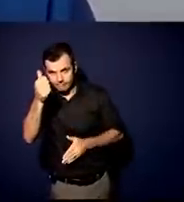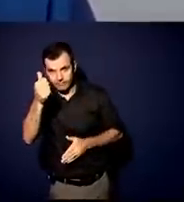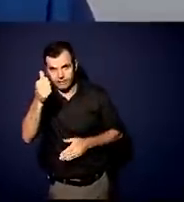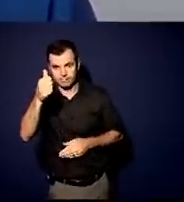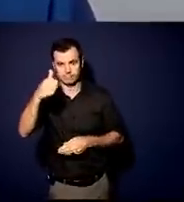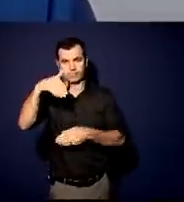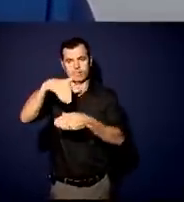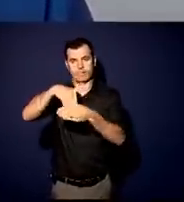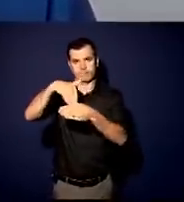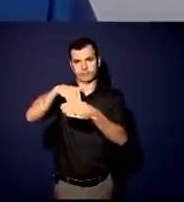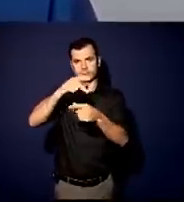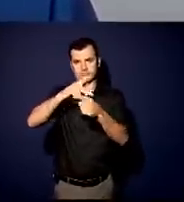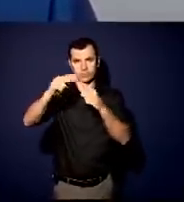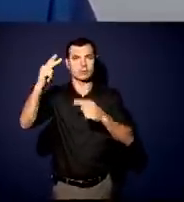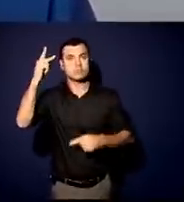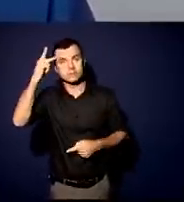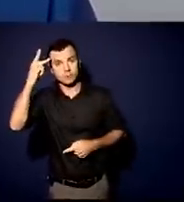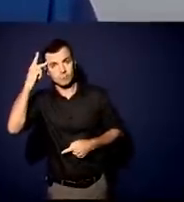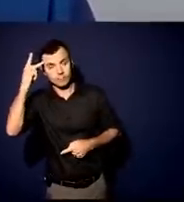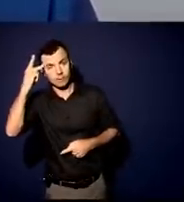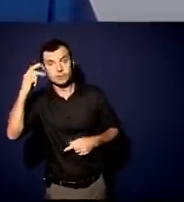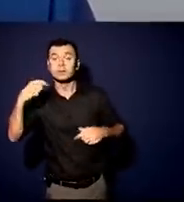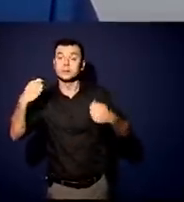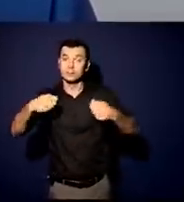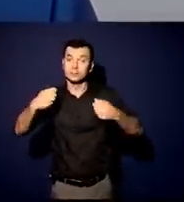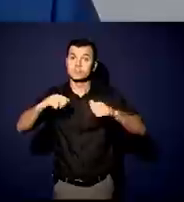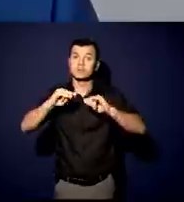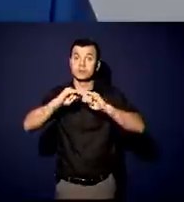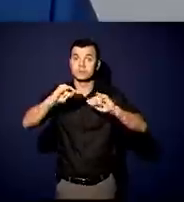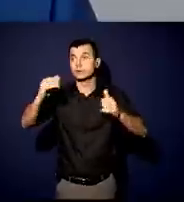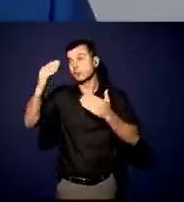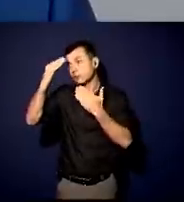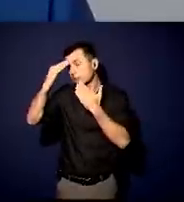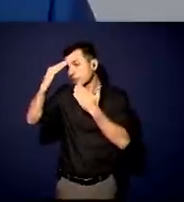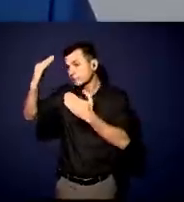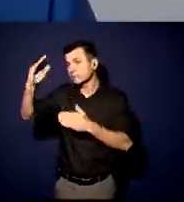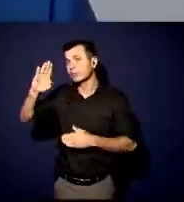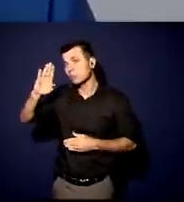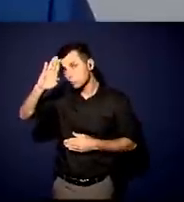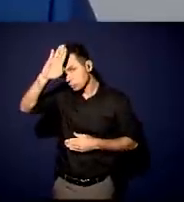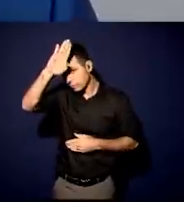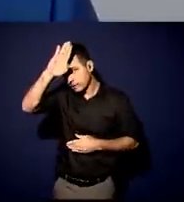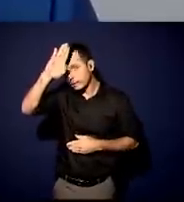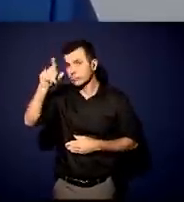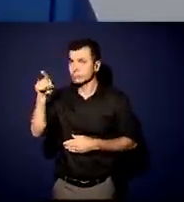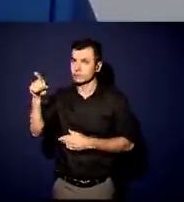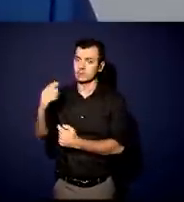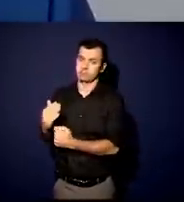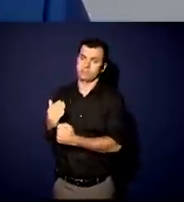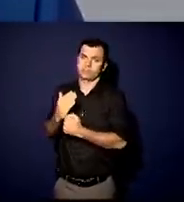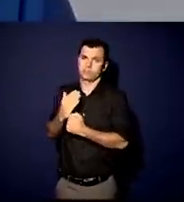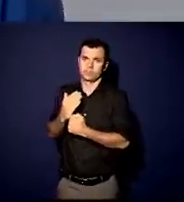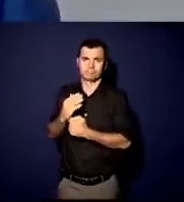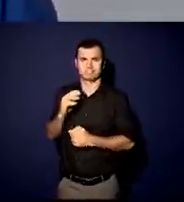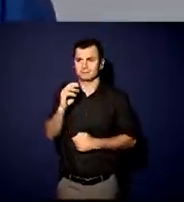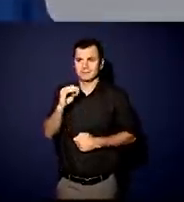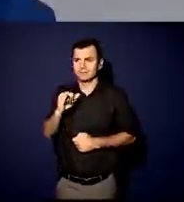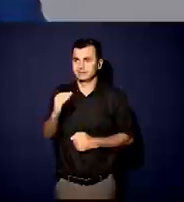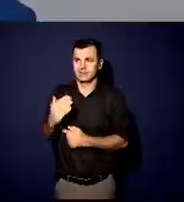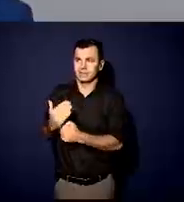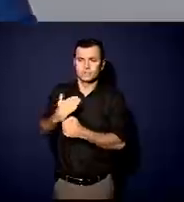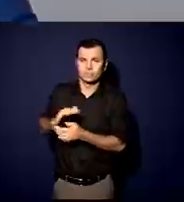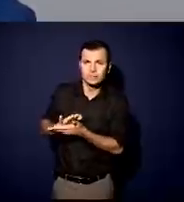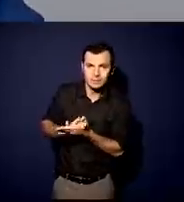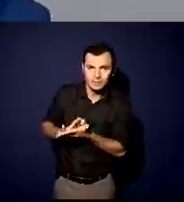fui eleito governador de São Paulo, eu tenho que registrar aqui o meu agradecimento ao presidente Bolsonaro, que eu não estaria aqui sem ele. Não seria ninguém, não